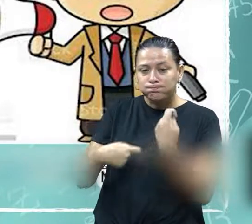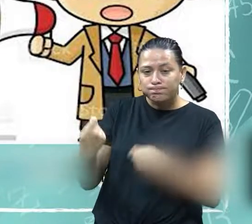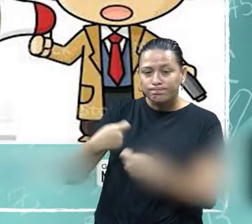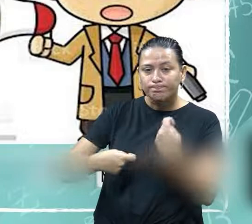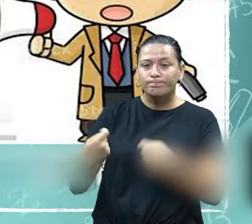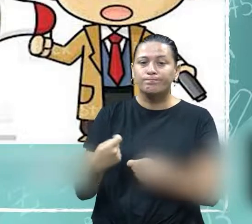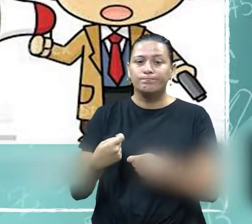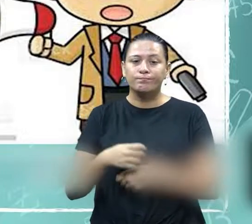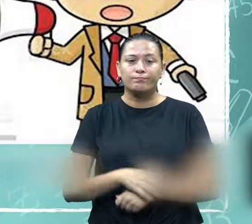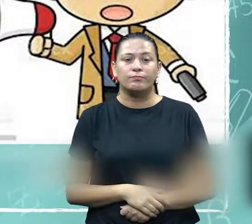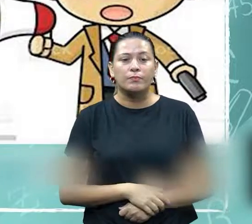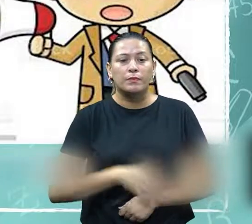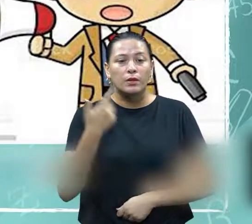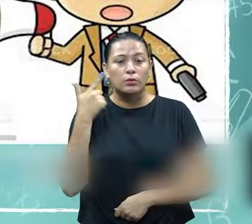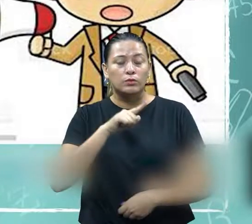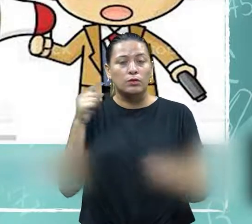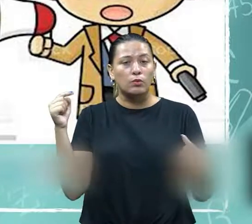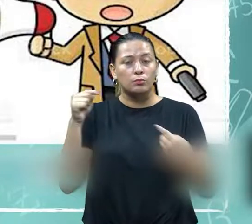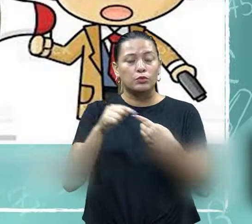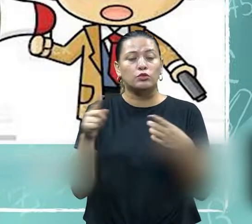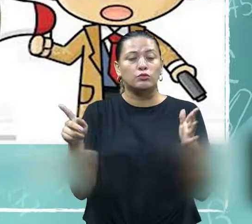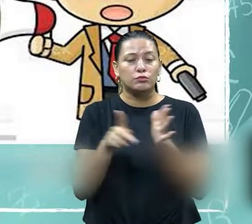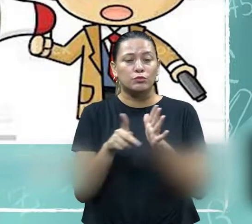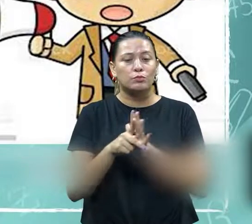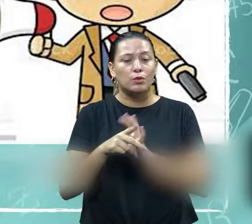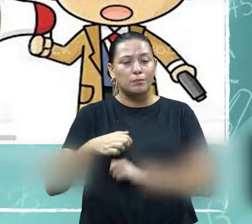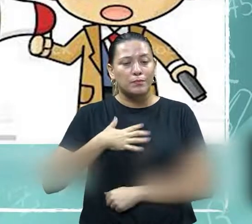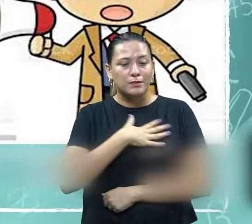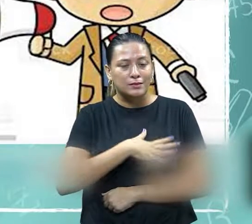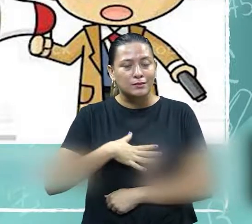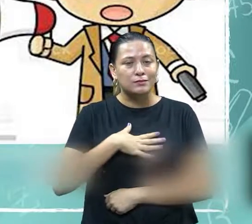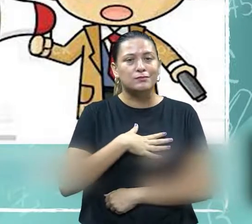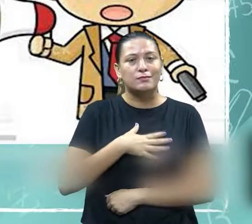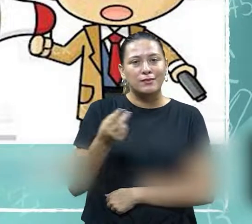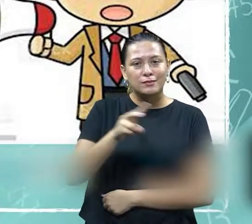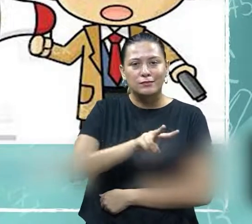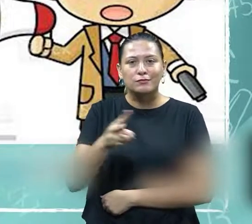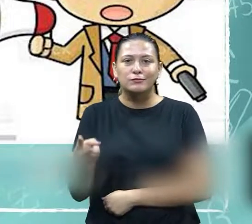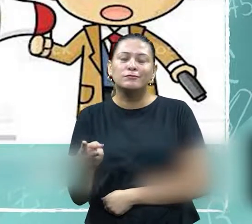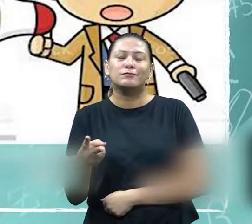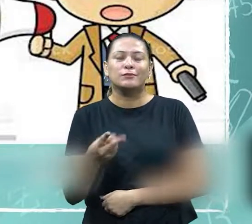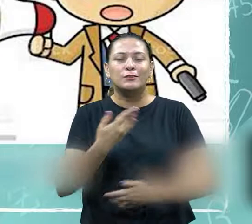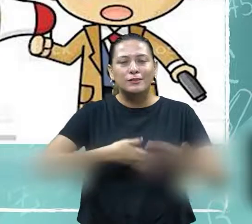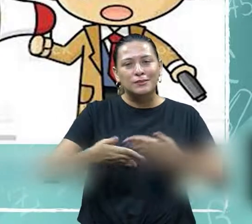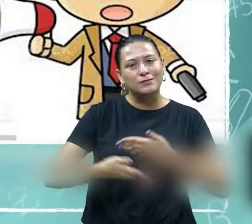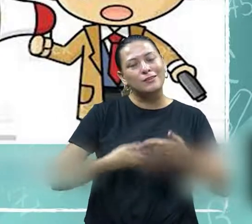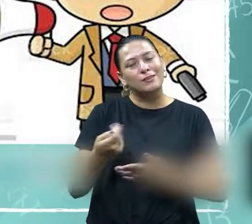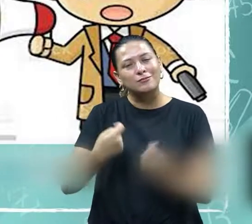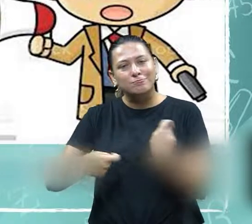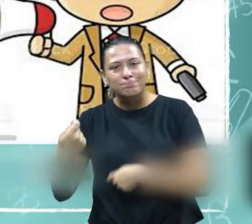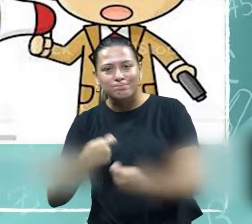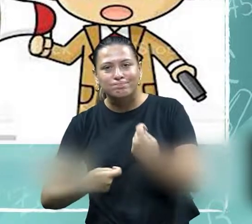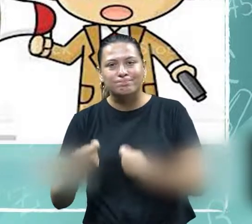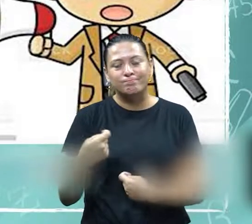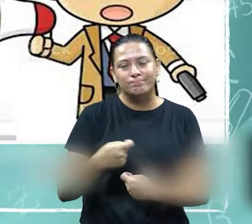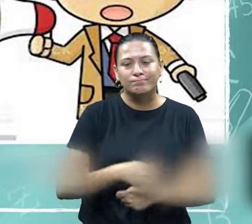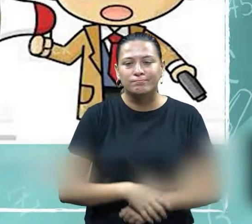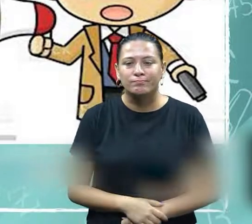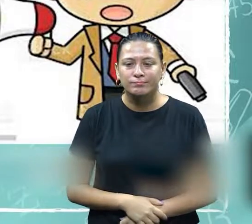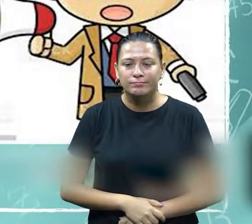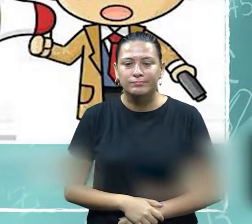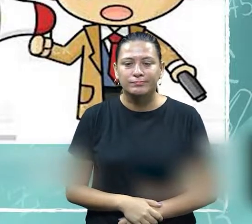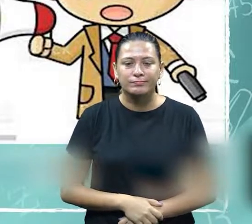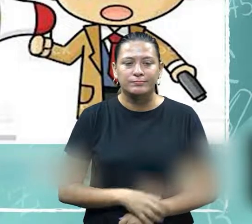um ponto que satisfaça as partes envolvidas nesse processo, né? Que é a negociação. Então, aí, ele vem buscar